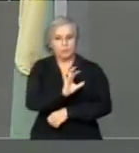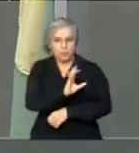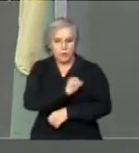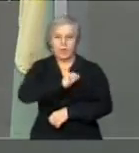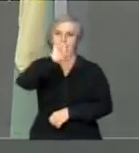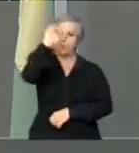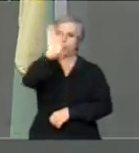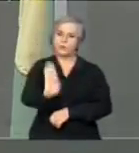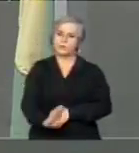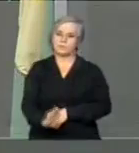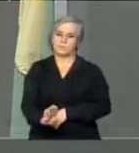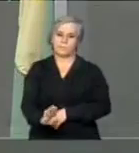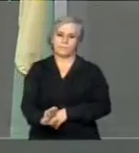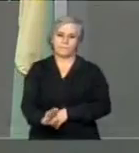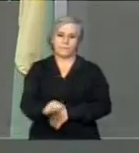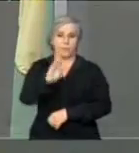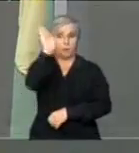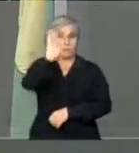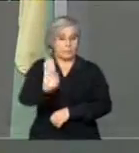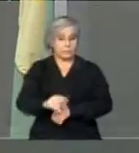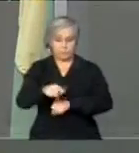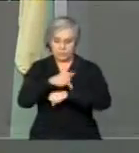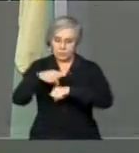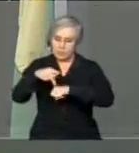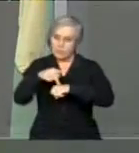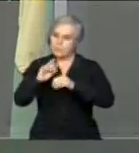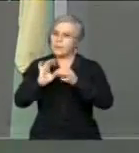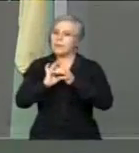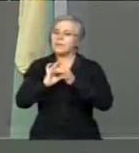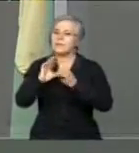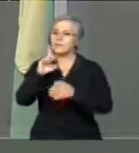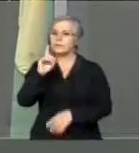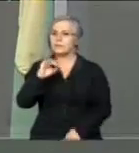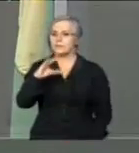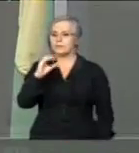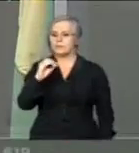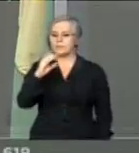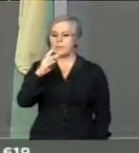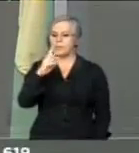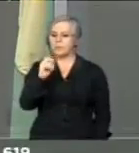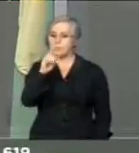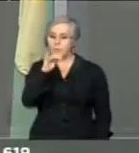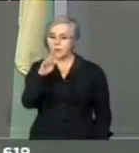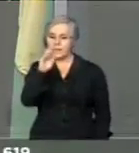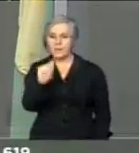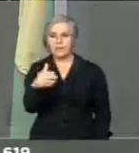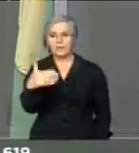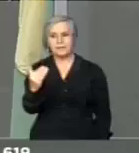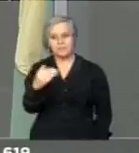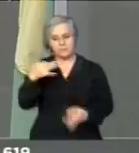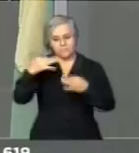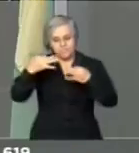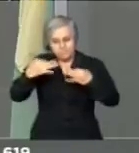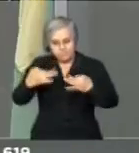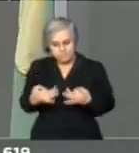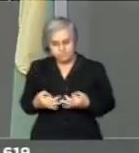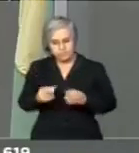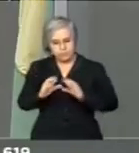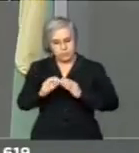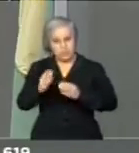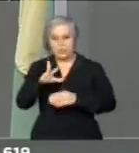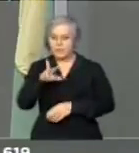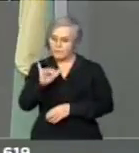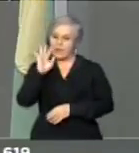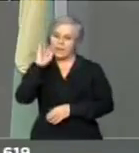O Brasil é um país democrata, é um país democrático, civilizado e vai resolver o seu